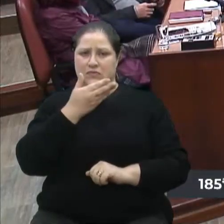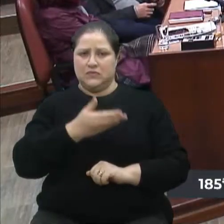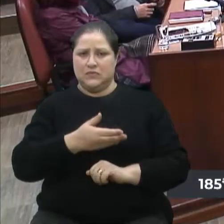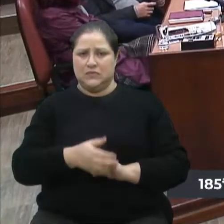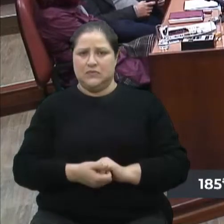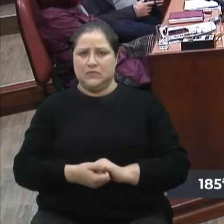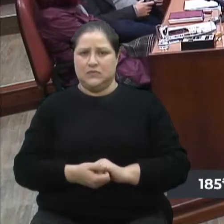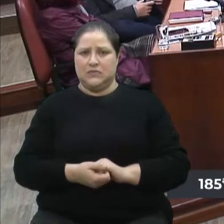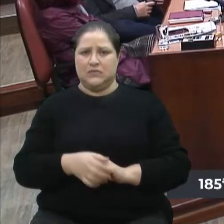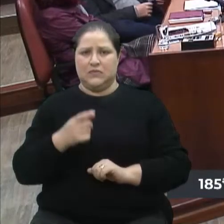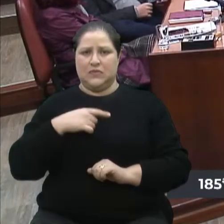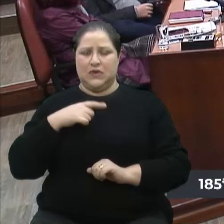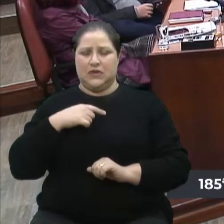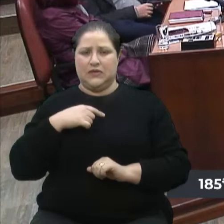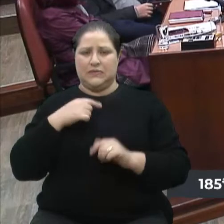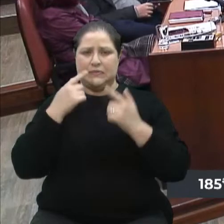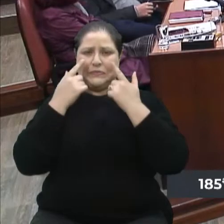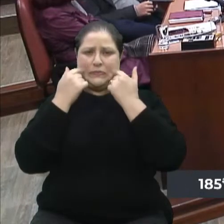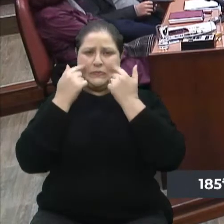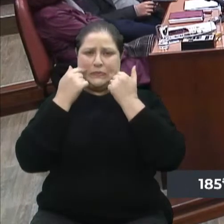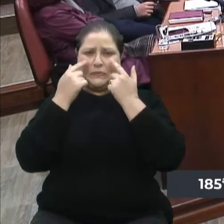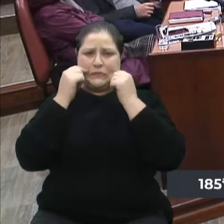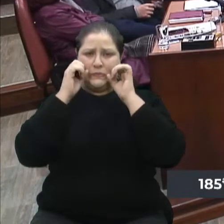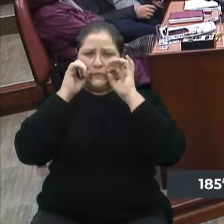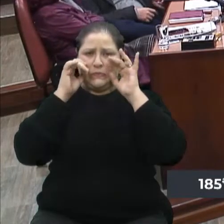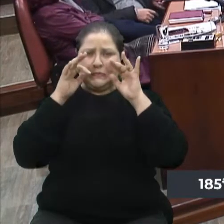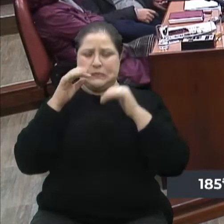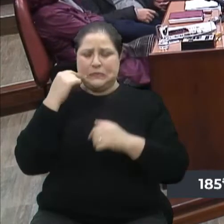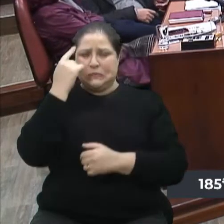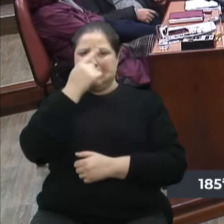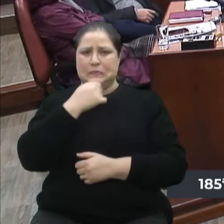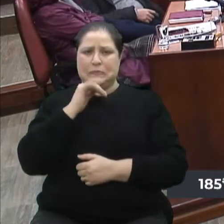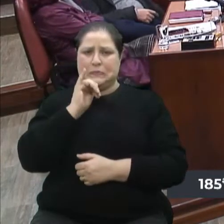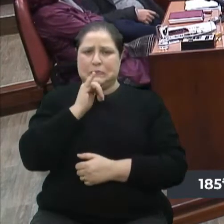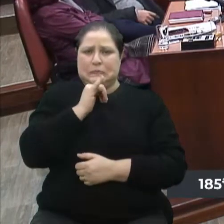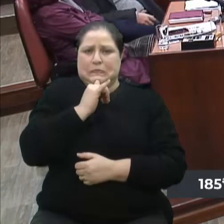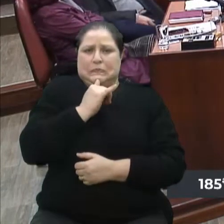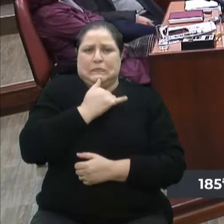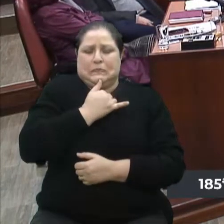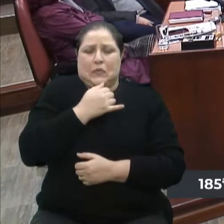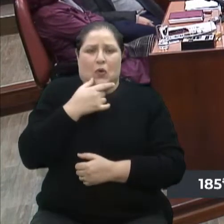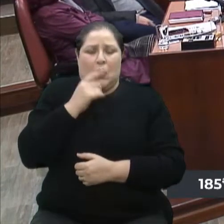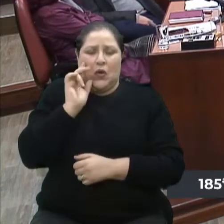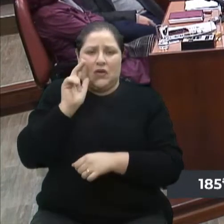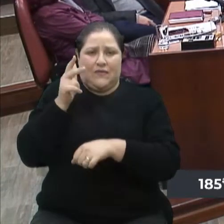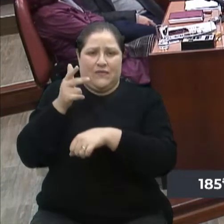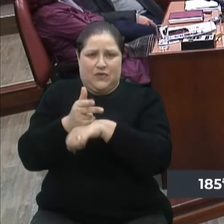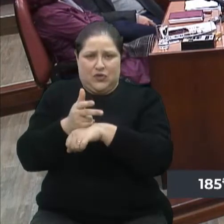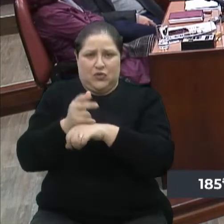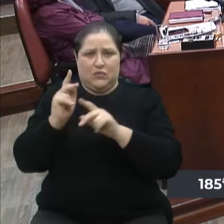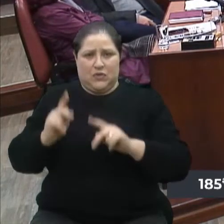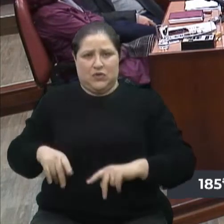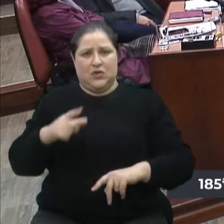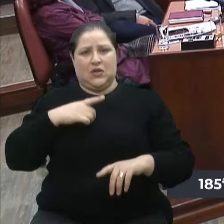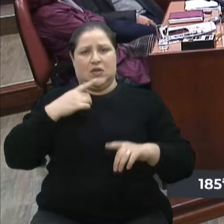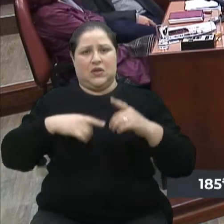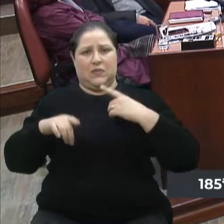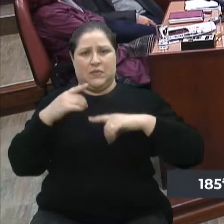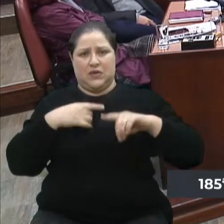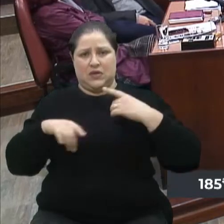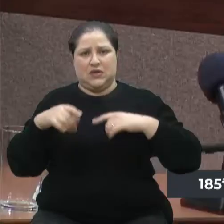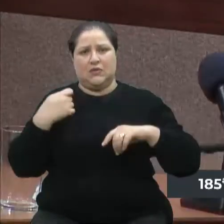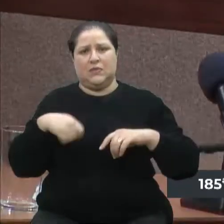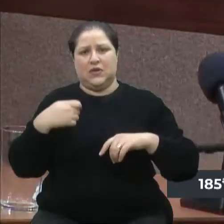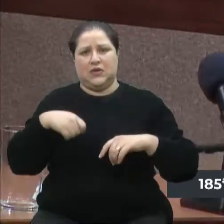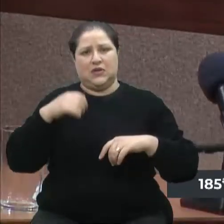Olhos marejados, cabeça triste. O vídeo de ontem, para quem estava em depressão, olha, teve que evitar